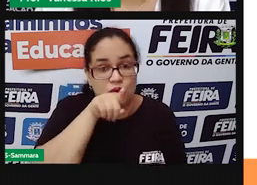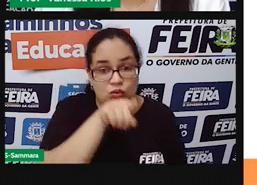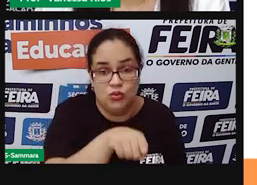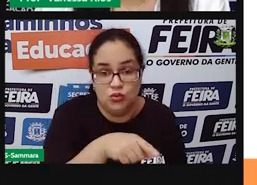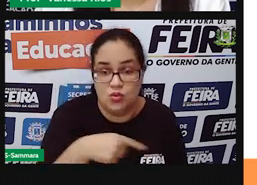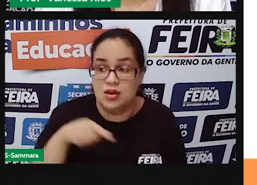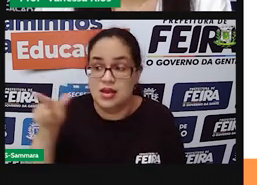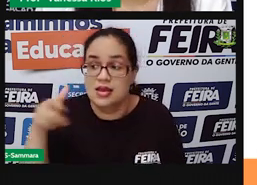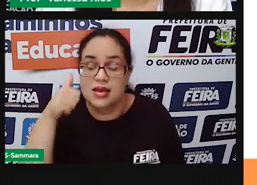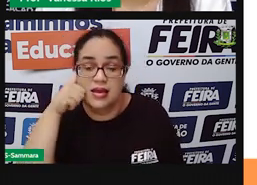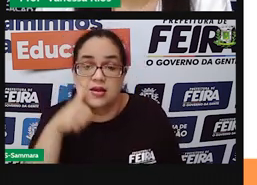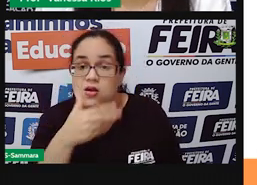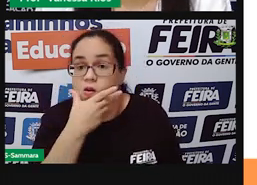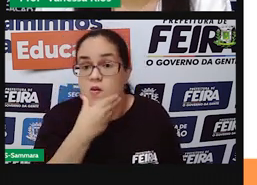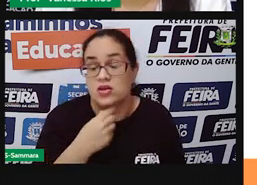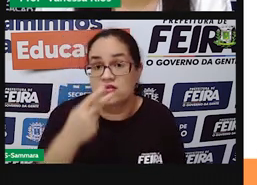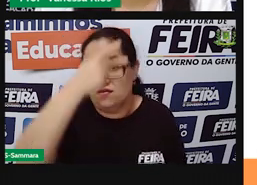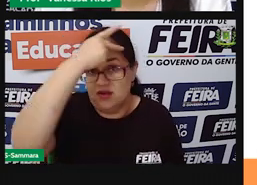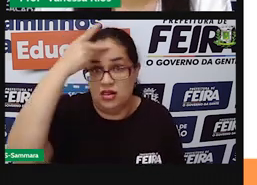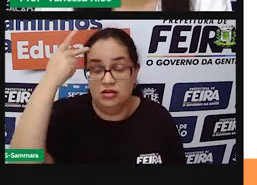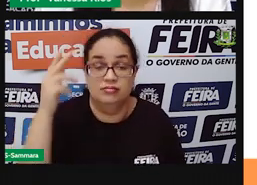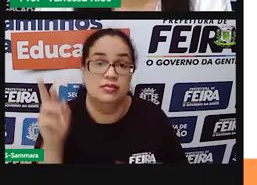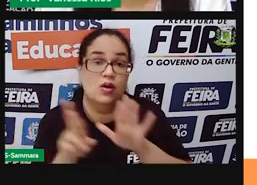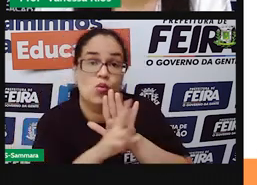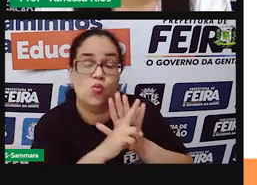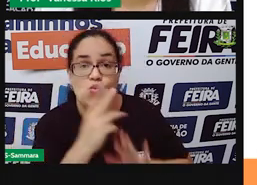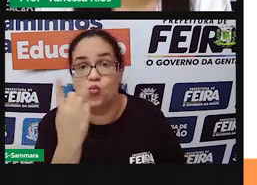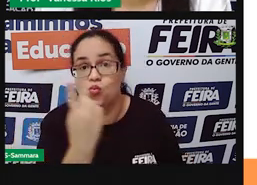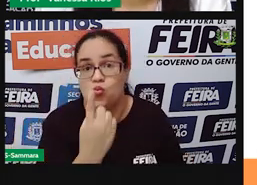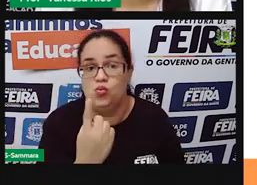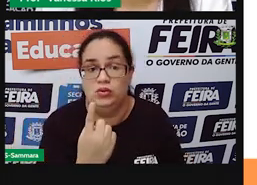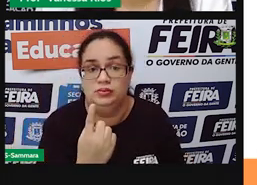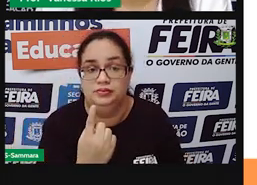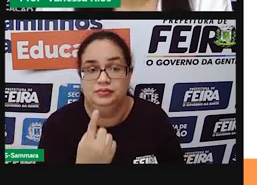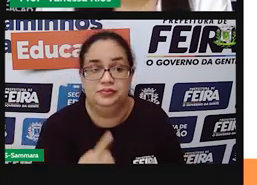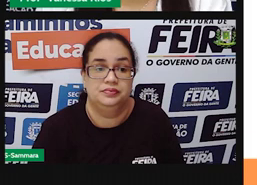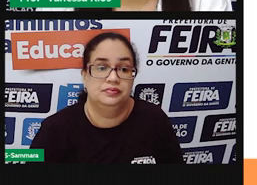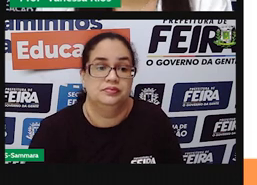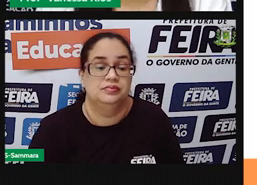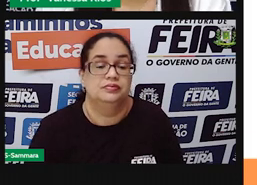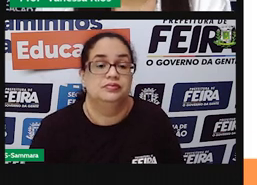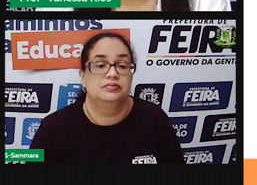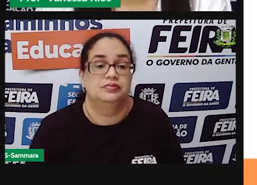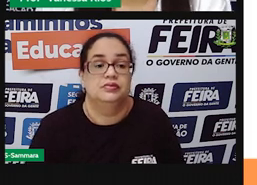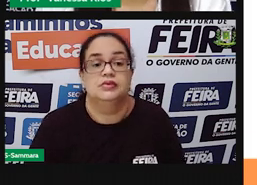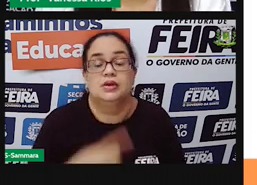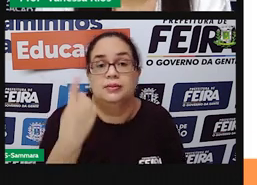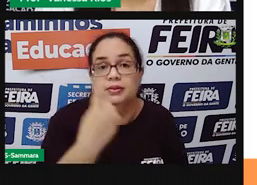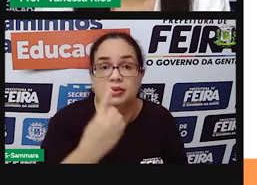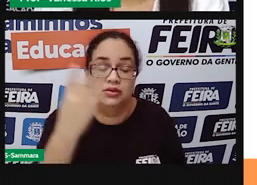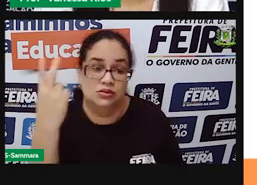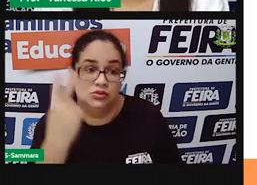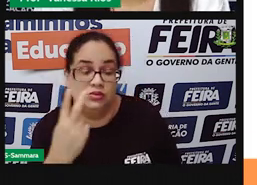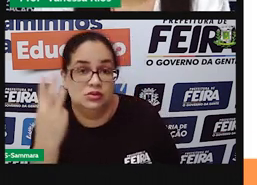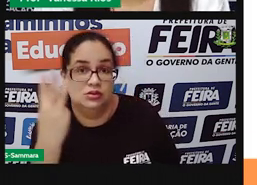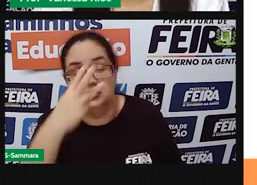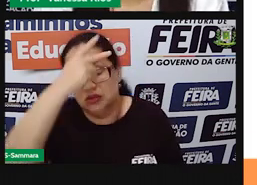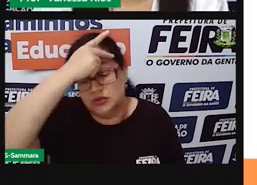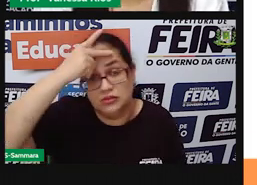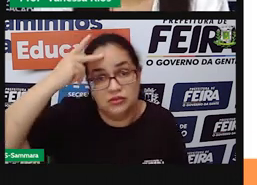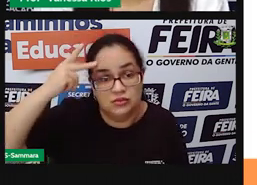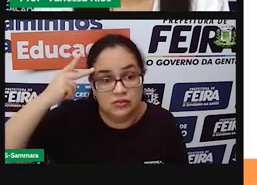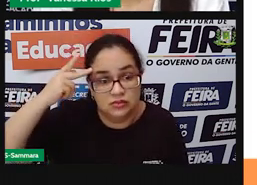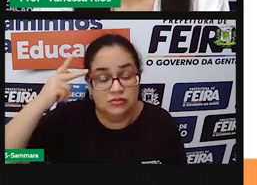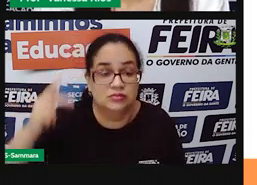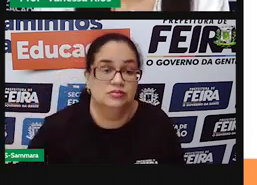quanto ele ou ela. Se referem aí ao singular. São primeira, segunda e terceira pessoa